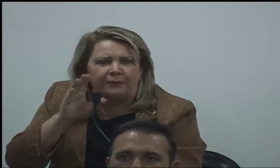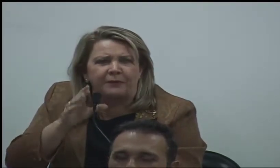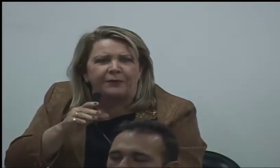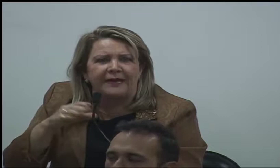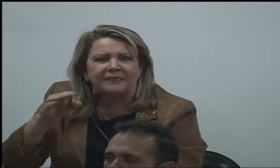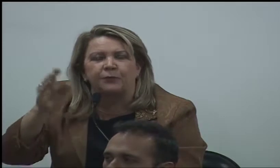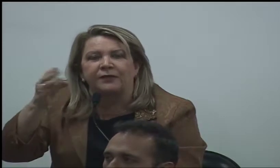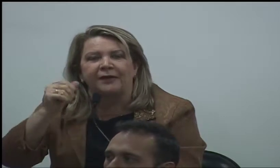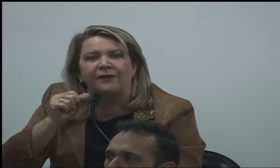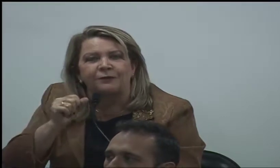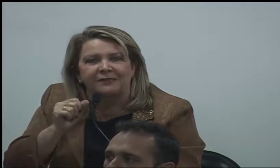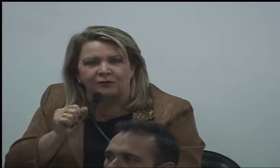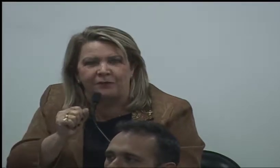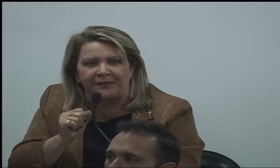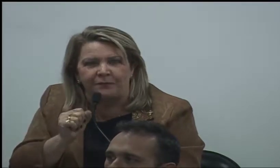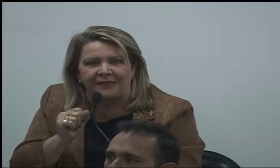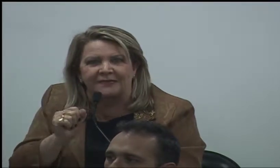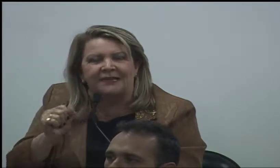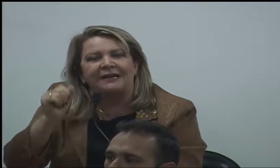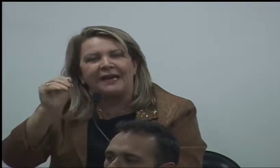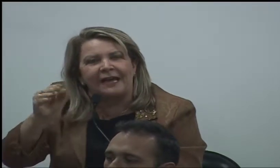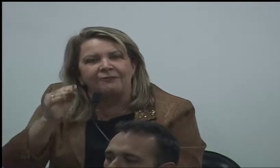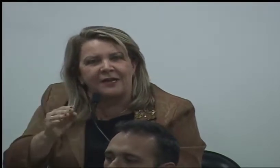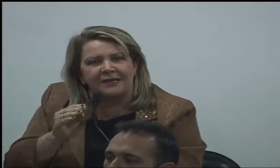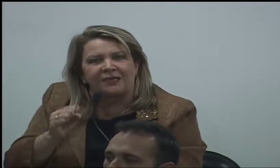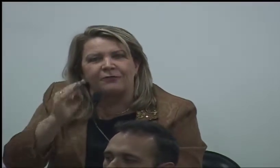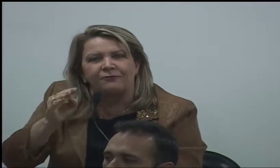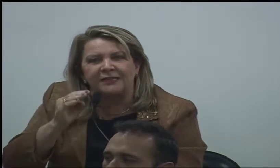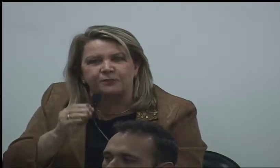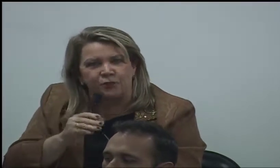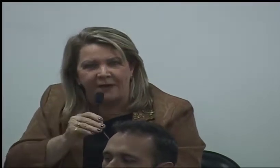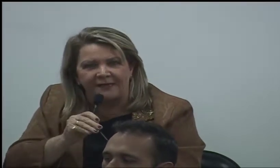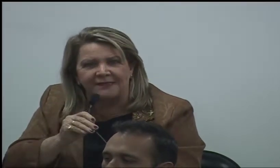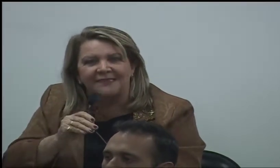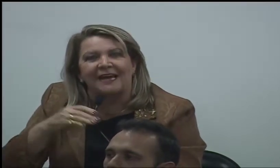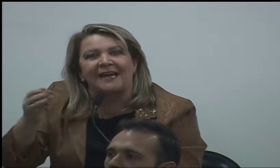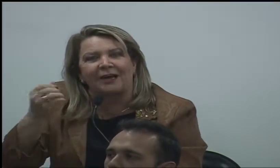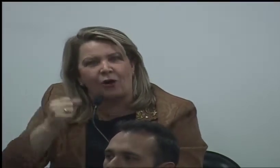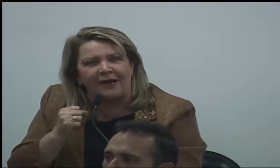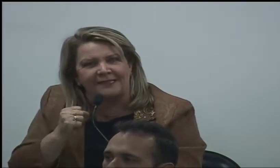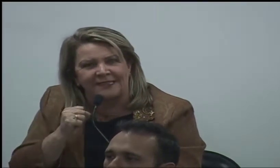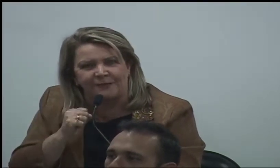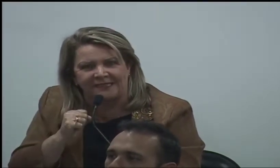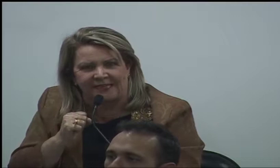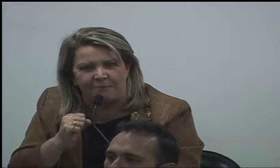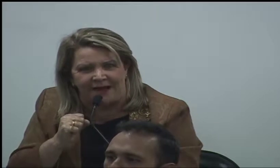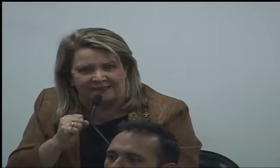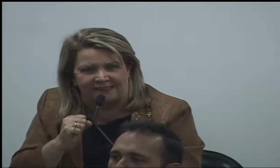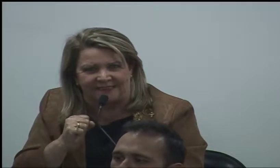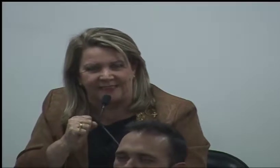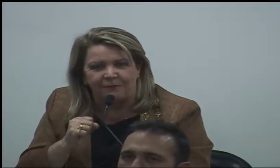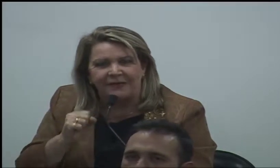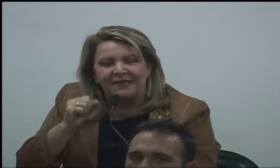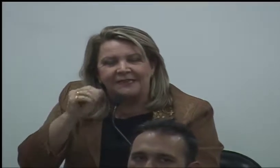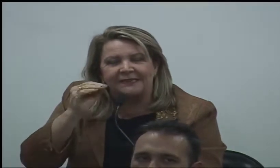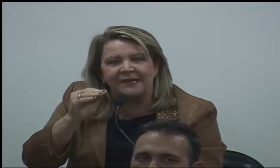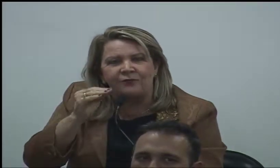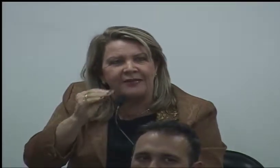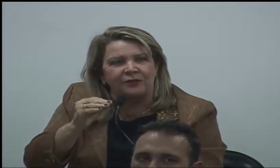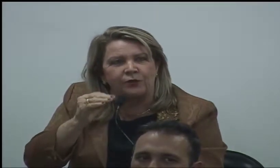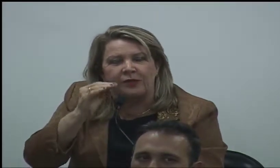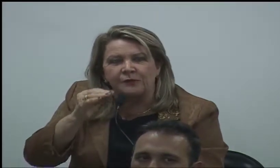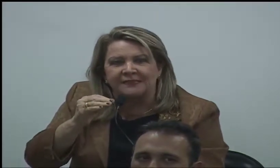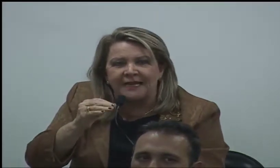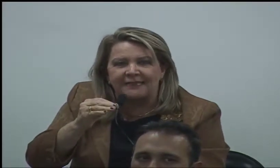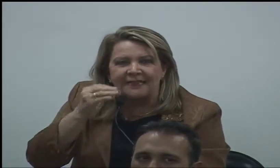não vou falar o nome da empresa, porque eu não sei o nome da empresa, ela vem aqui uma vez por mês e ela recolhe as lâmpadas queimadas. Então,